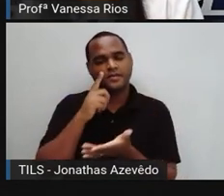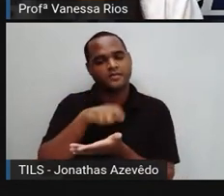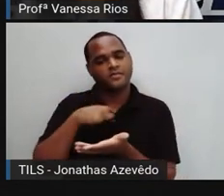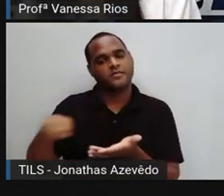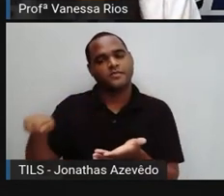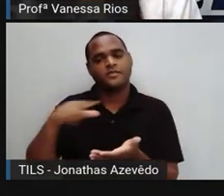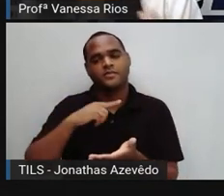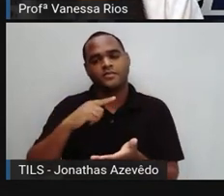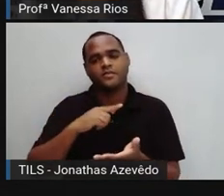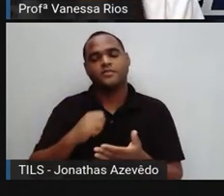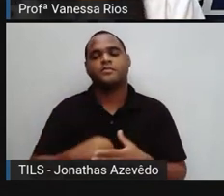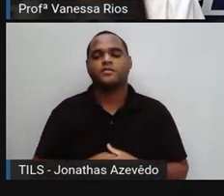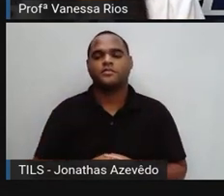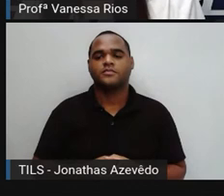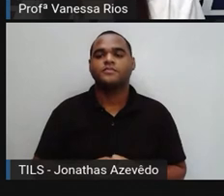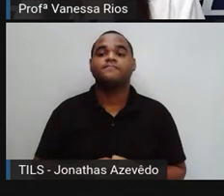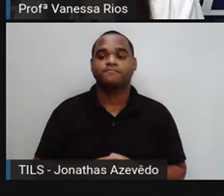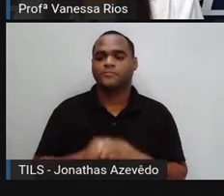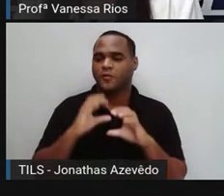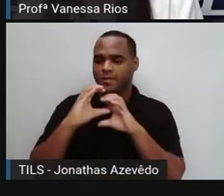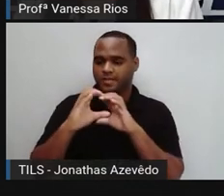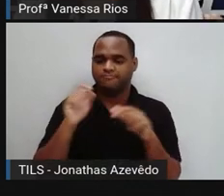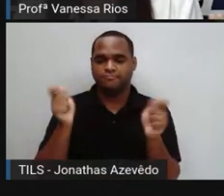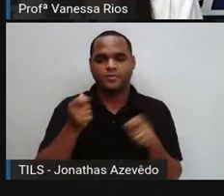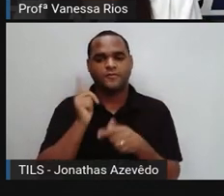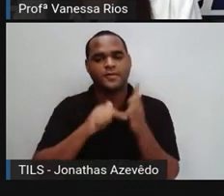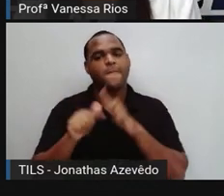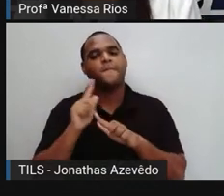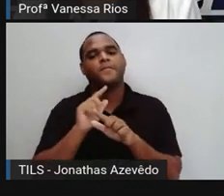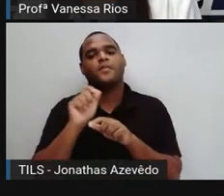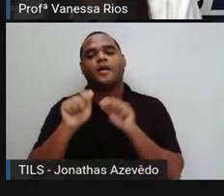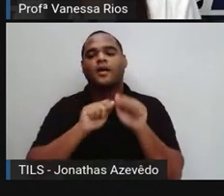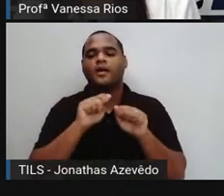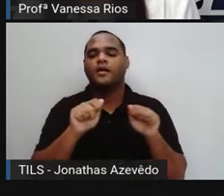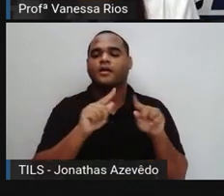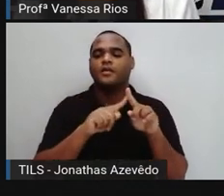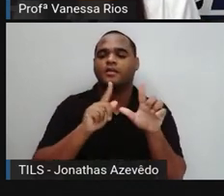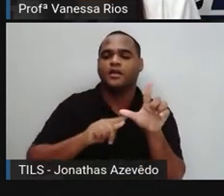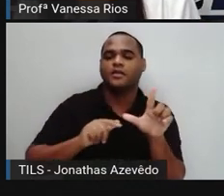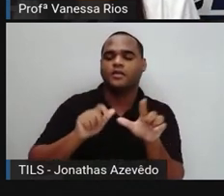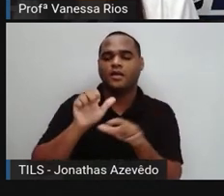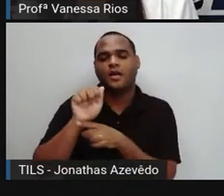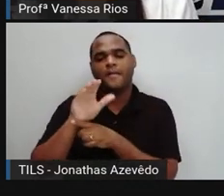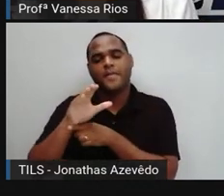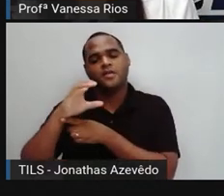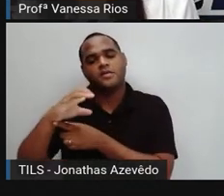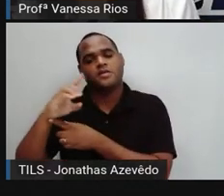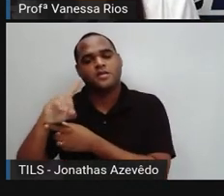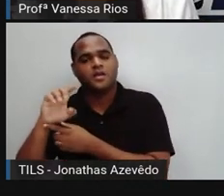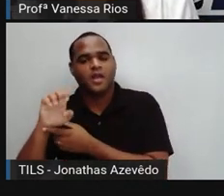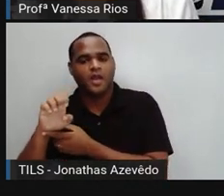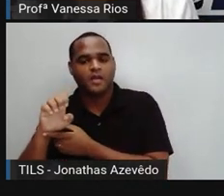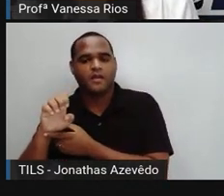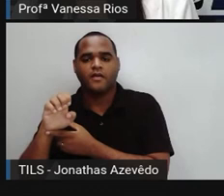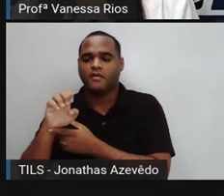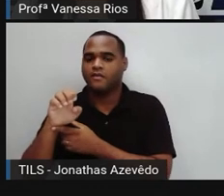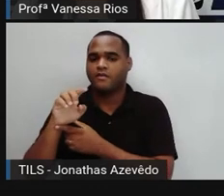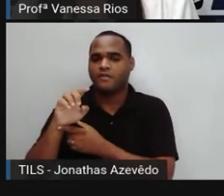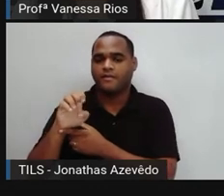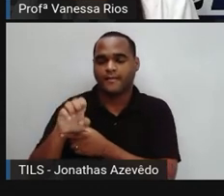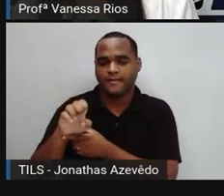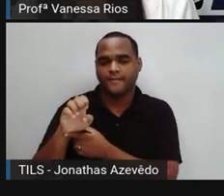para nos comunicar. Então, temos aí a letra A, B, C, D,